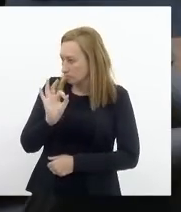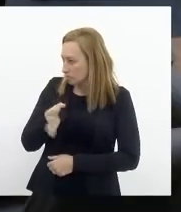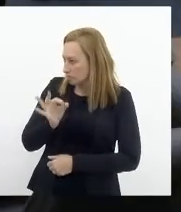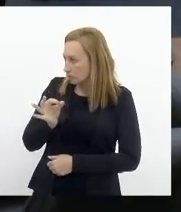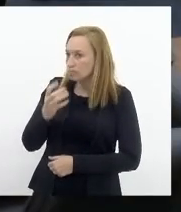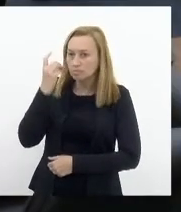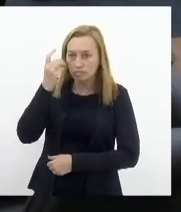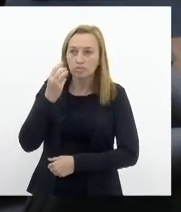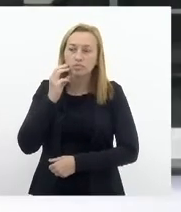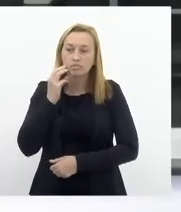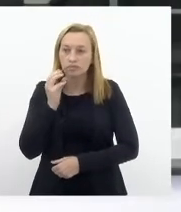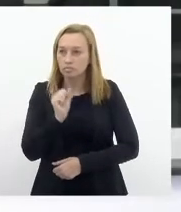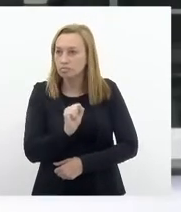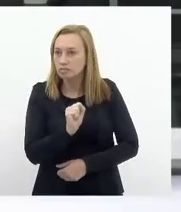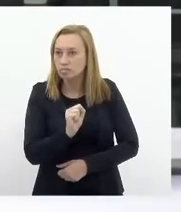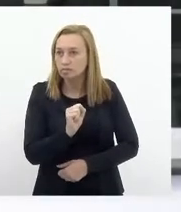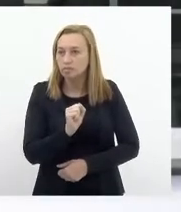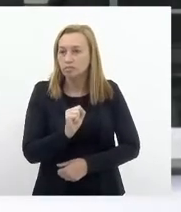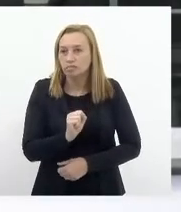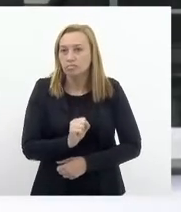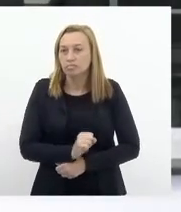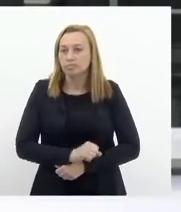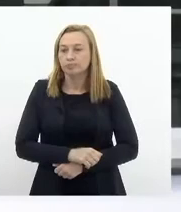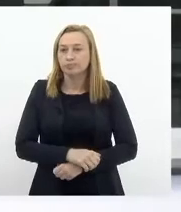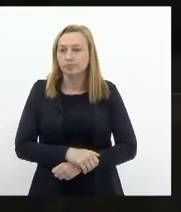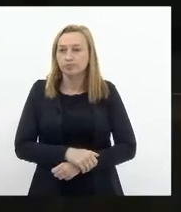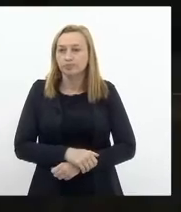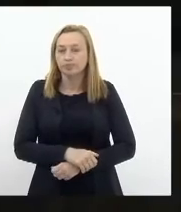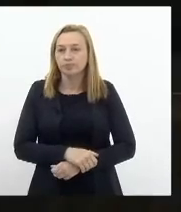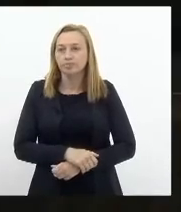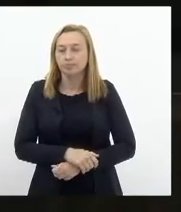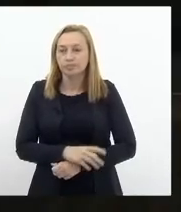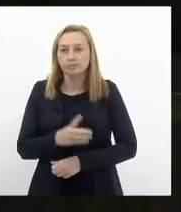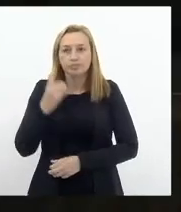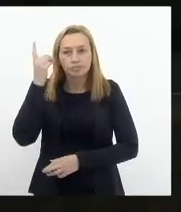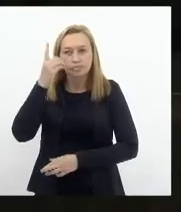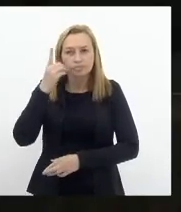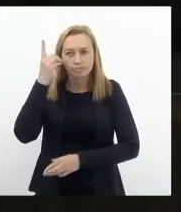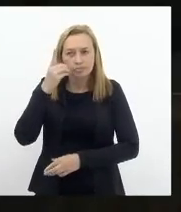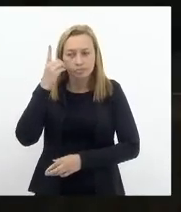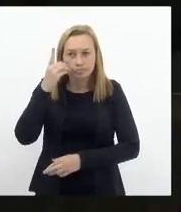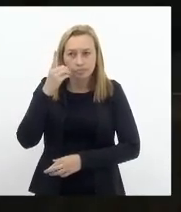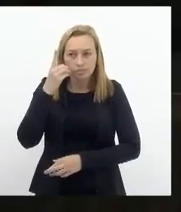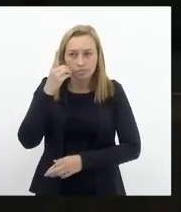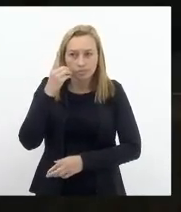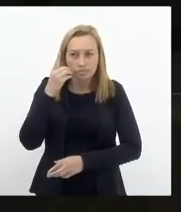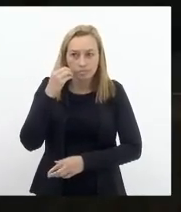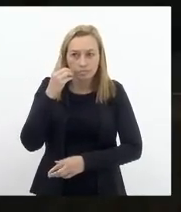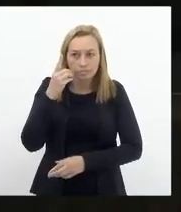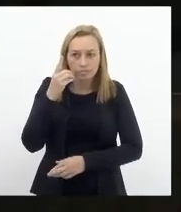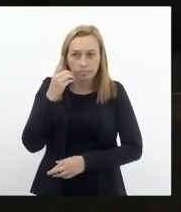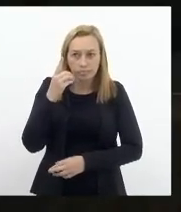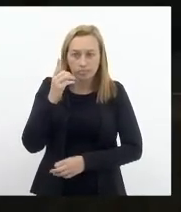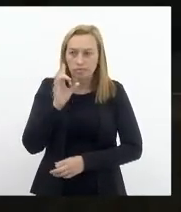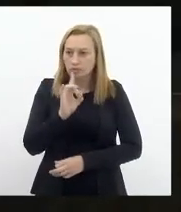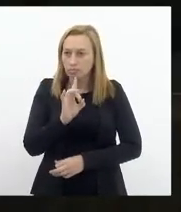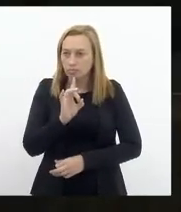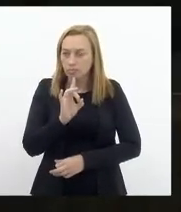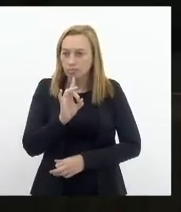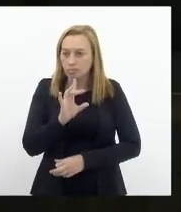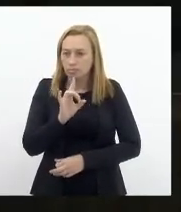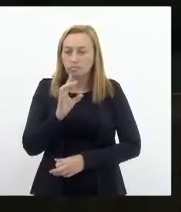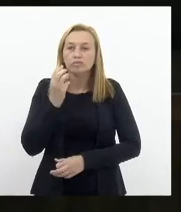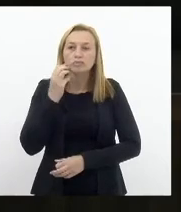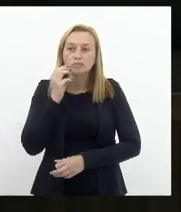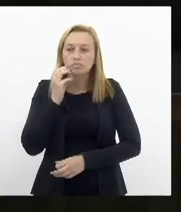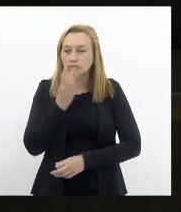É possível? Se o deputado, só falta, deputada Marta Rocha, deputada Marta Rocha, só falta, só o deputado Valdeque,